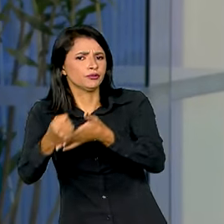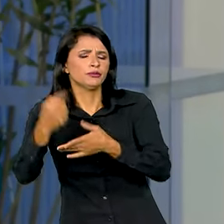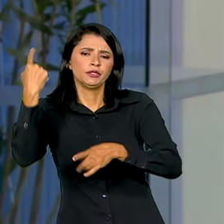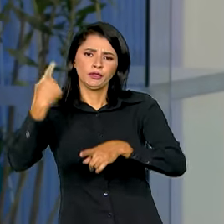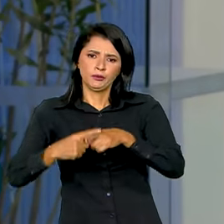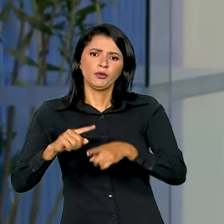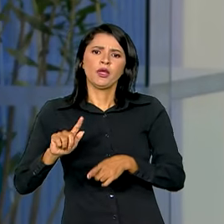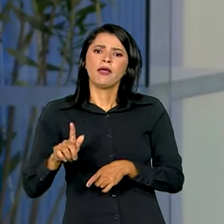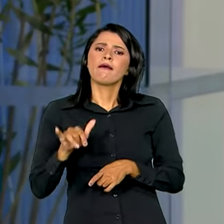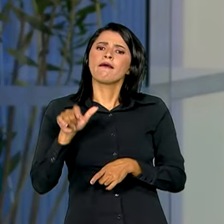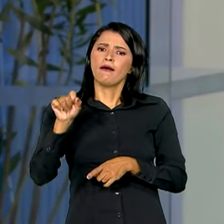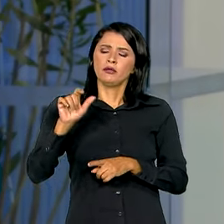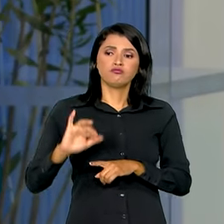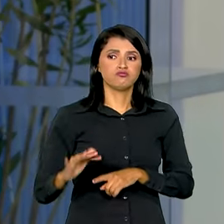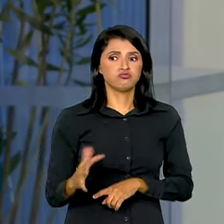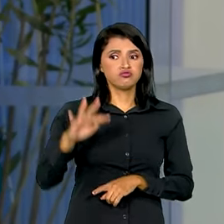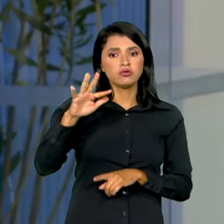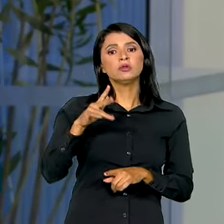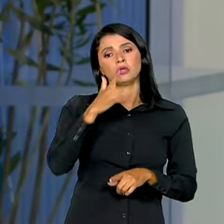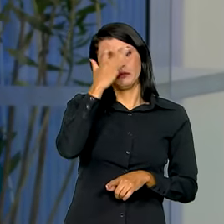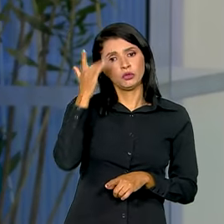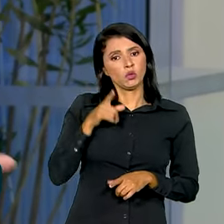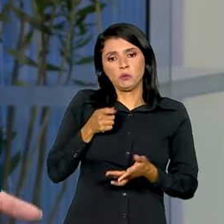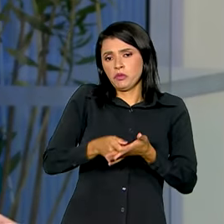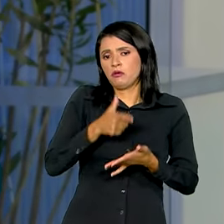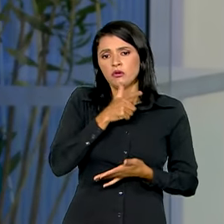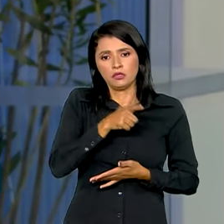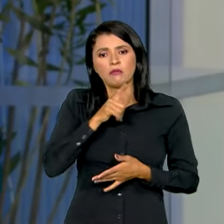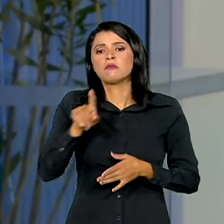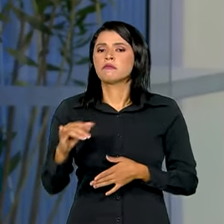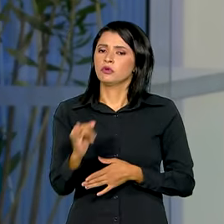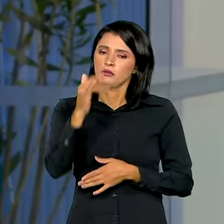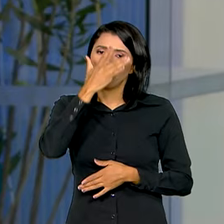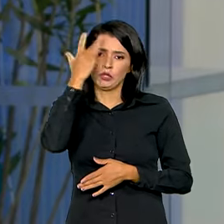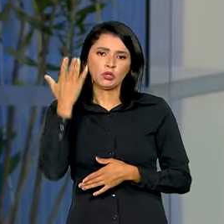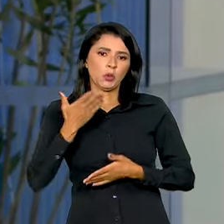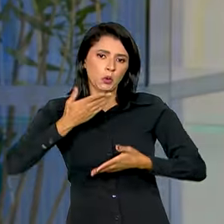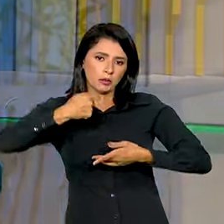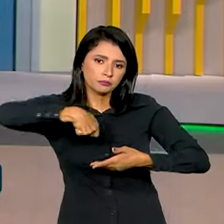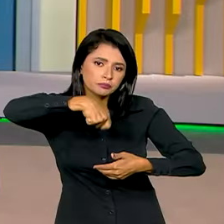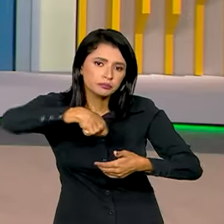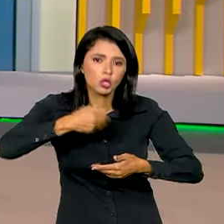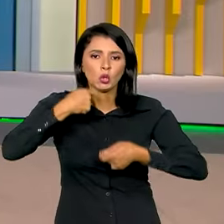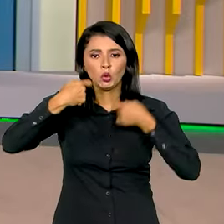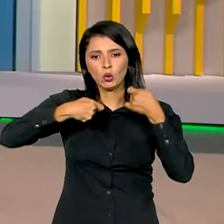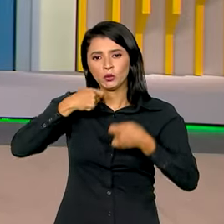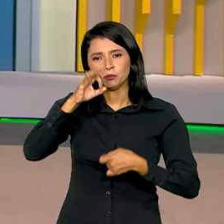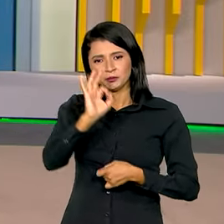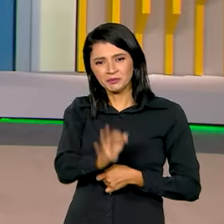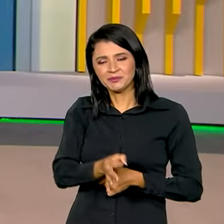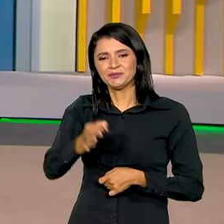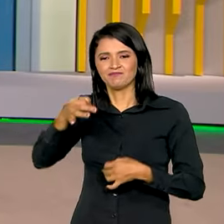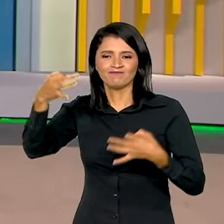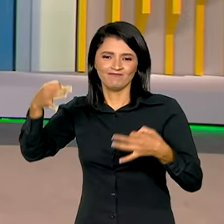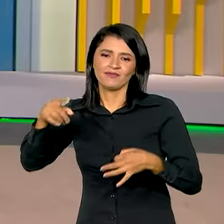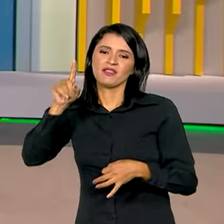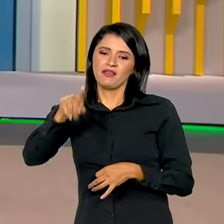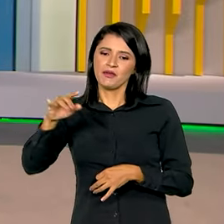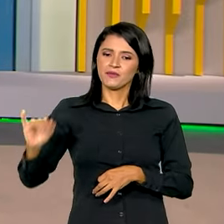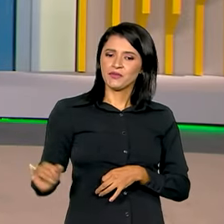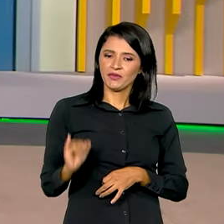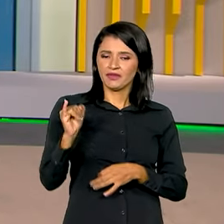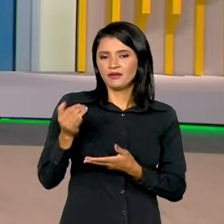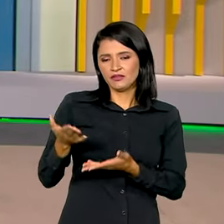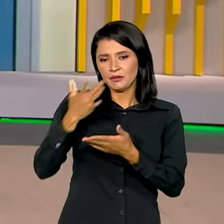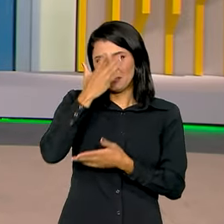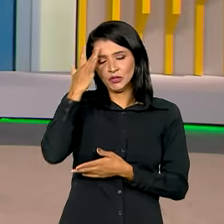preço alto, é inacessível para muita gente e é fundamental para que as pessoas se alimentem, né, Roberto? Você tem toda a razão, Vanessa. um auxílio importante para quem